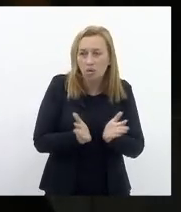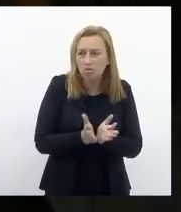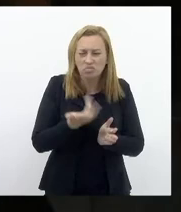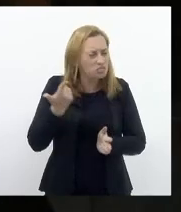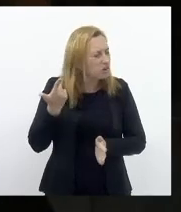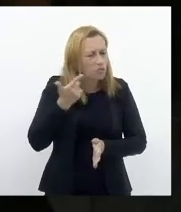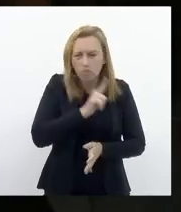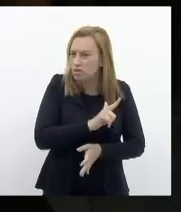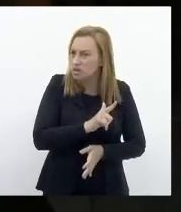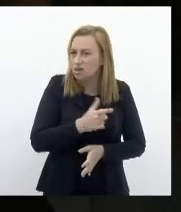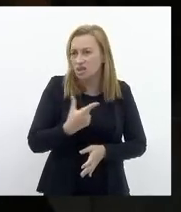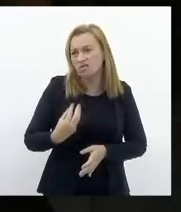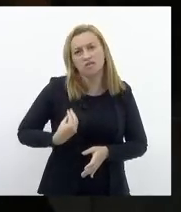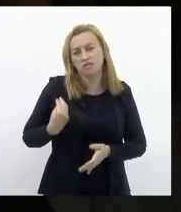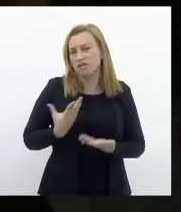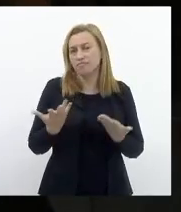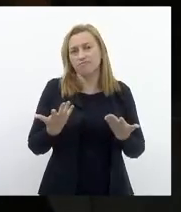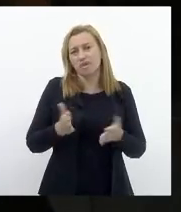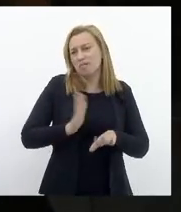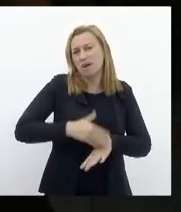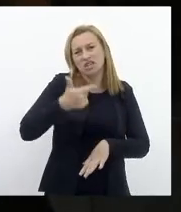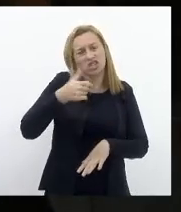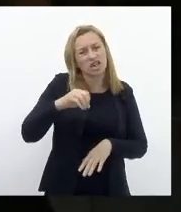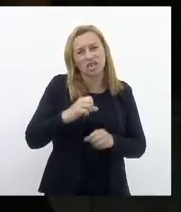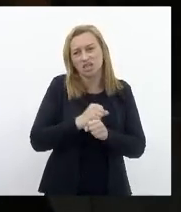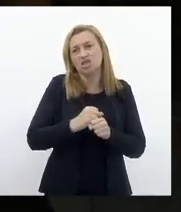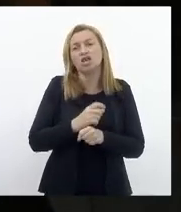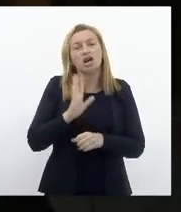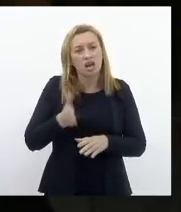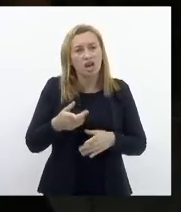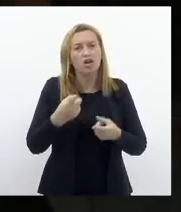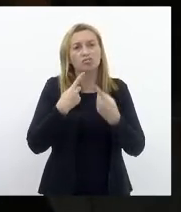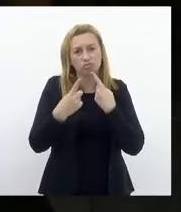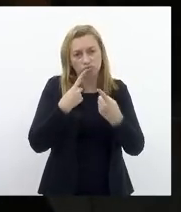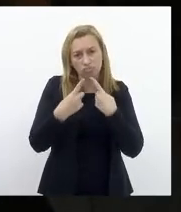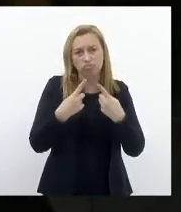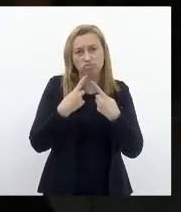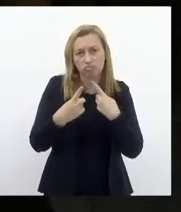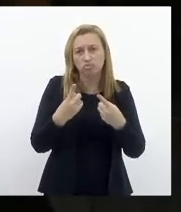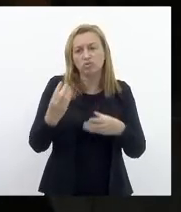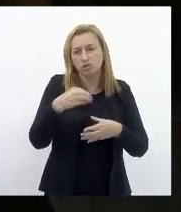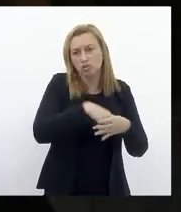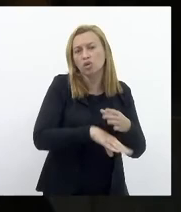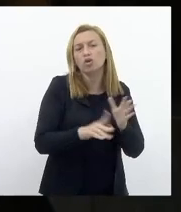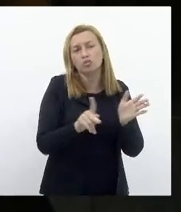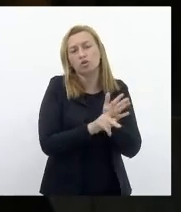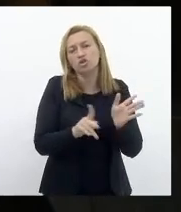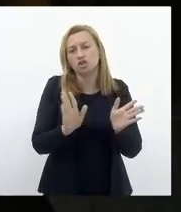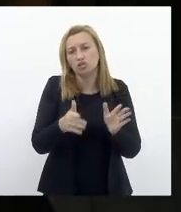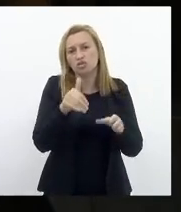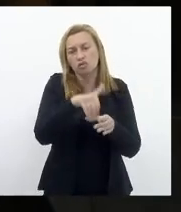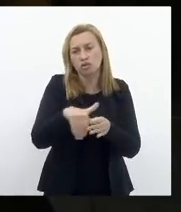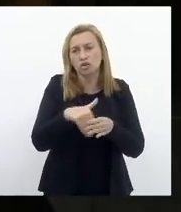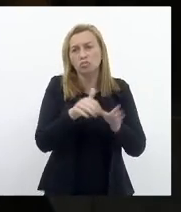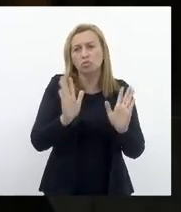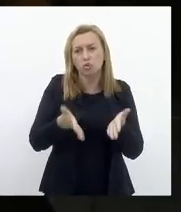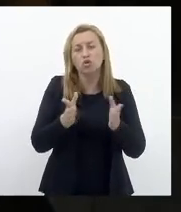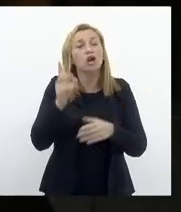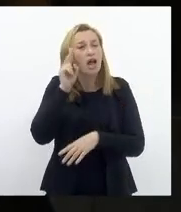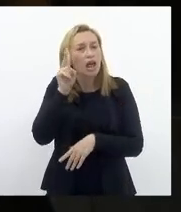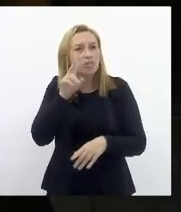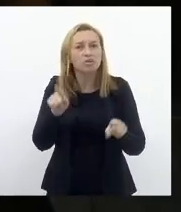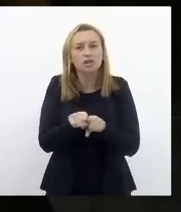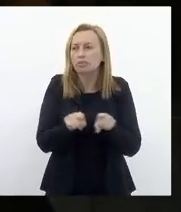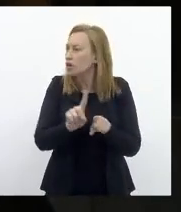três anos Quanto mais 10 anos Então assim Esse é o debate É o contexto Em que se insere O projeto Que nós votamos hoje Meritório E aí eu lembro também